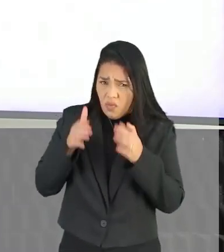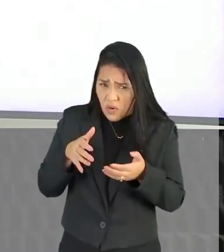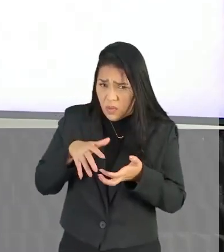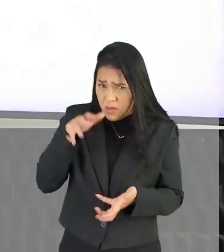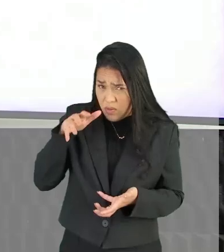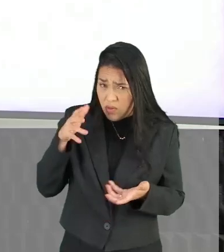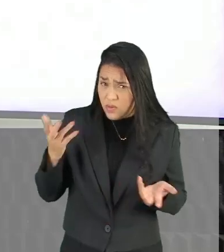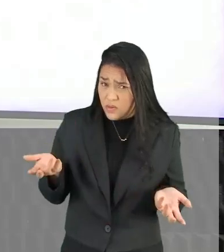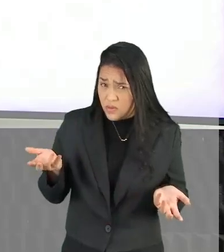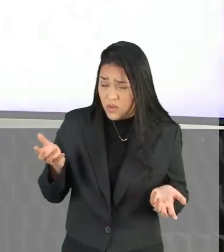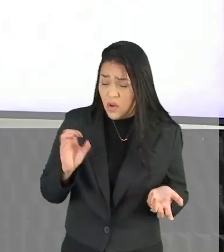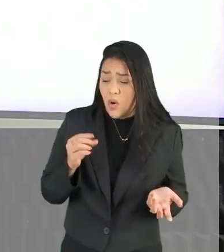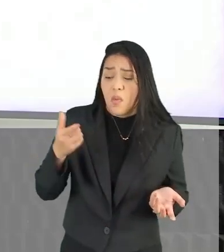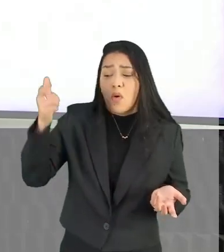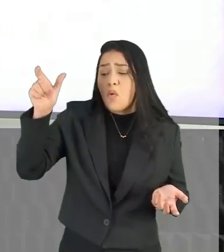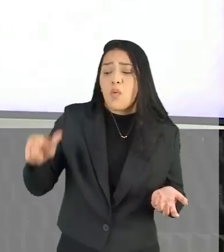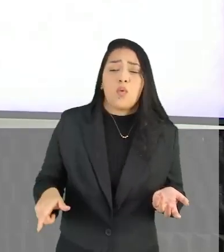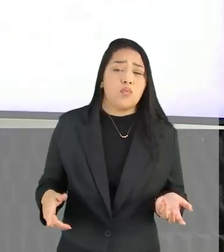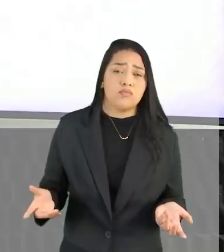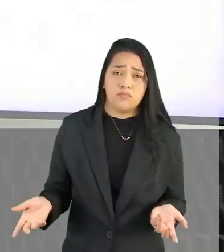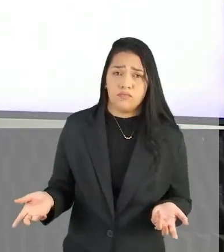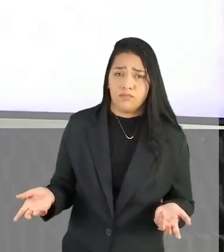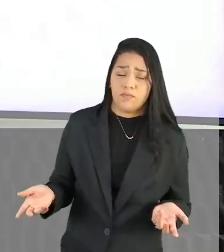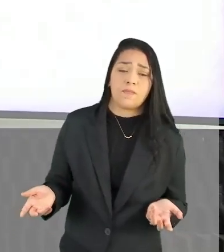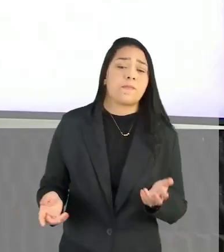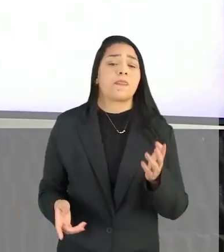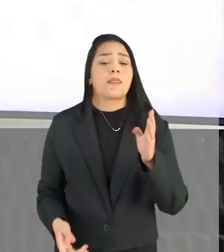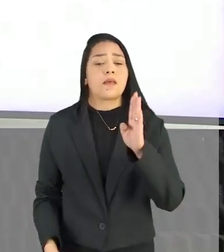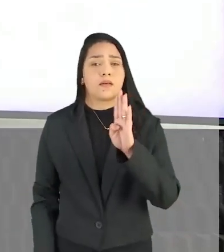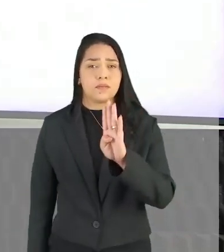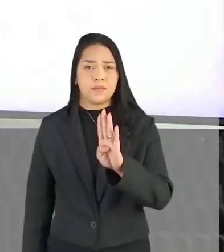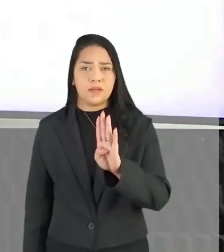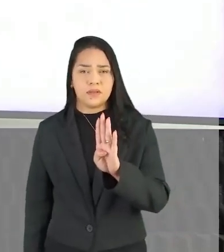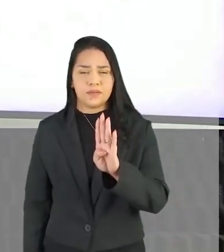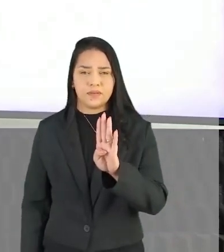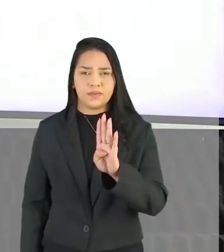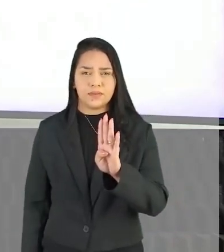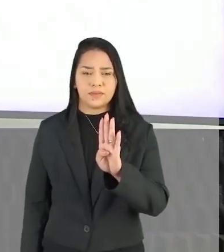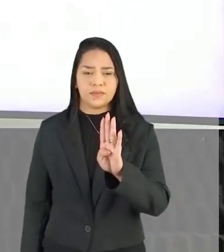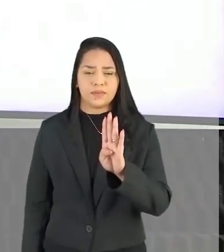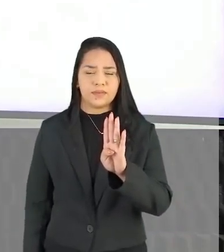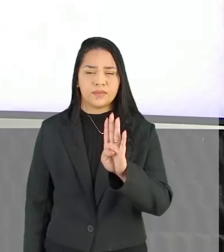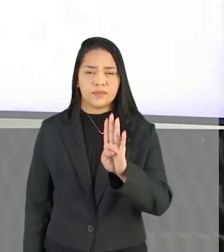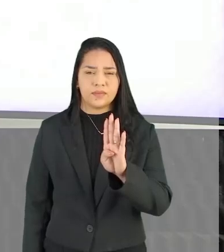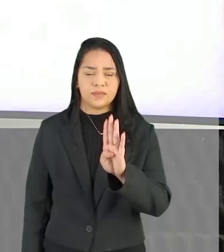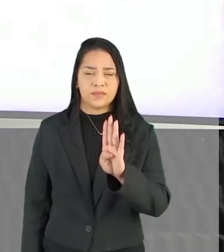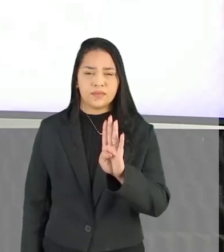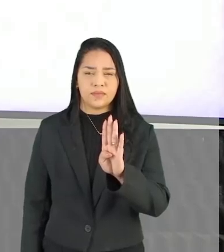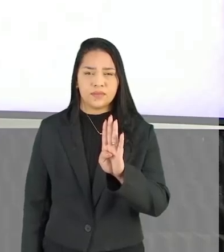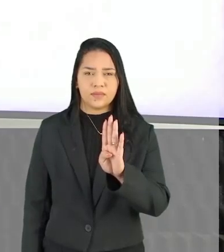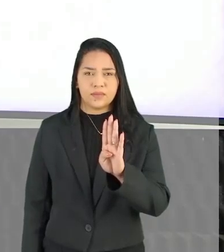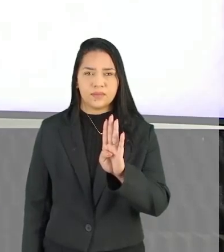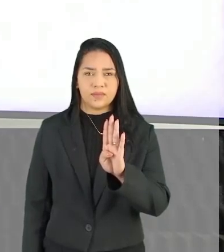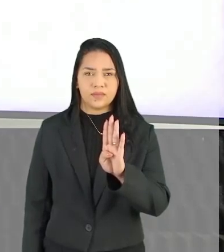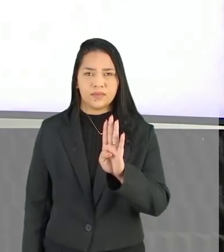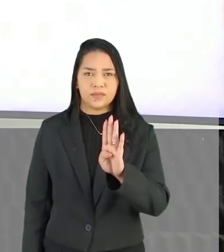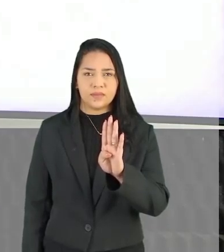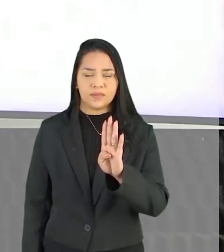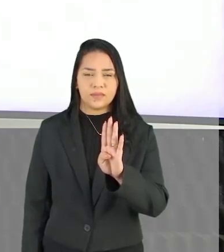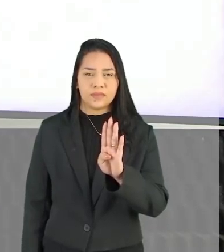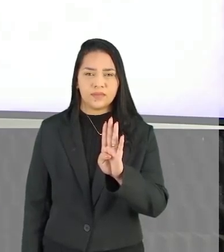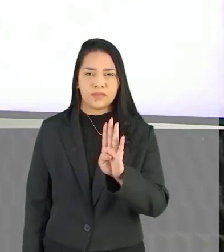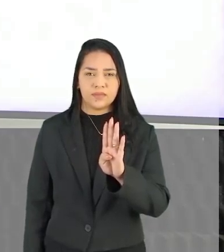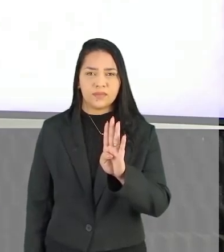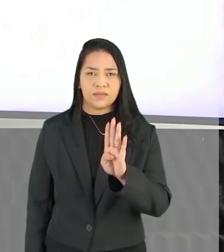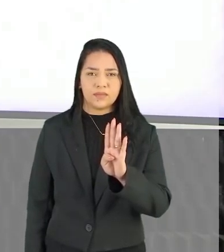É para o idoso Ou para o outro público Letra B O objetivo desse texto É alertar os governantes Sobre os